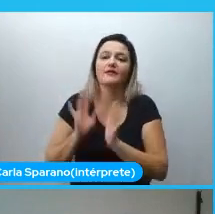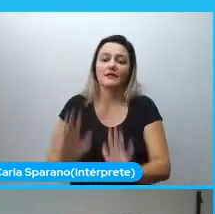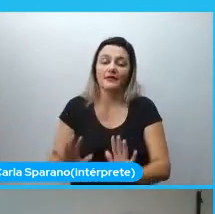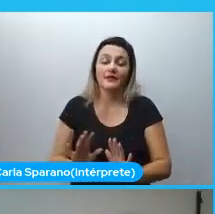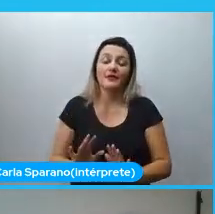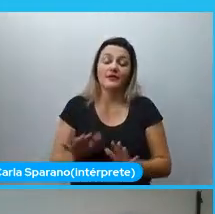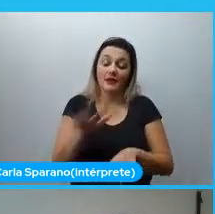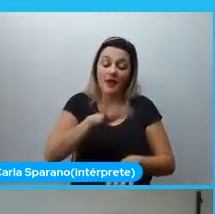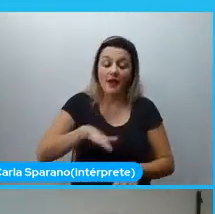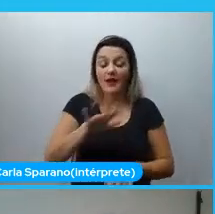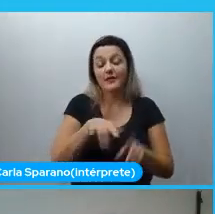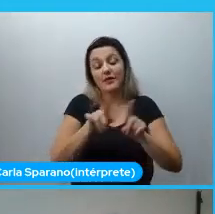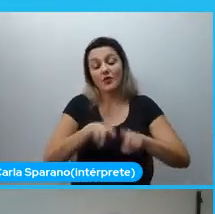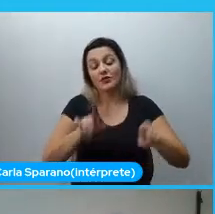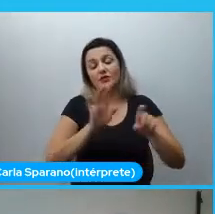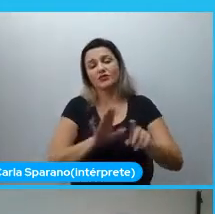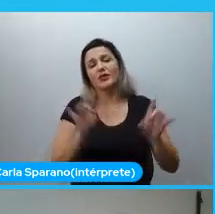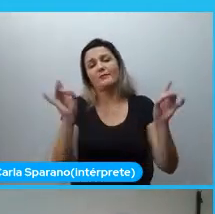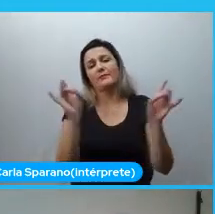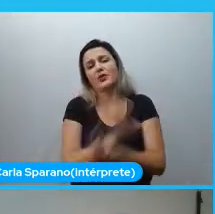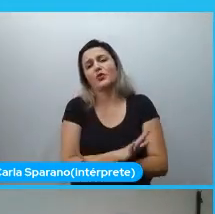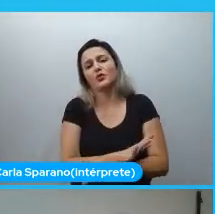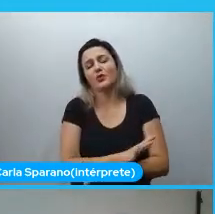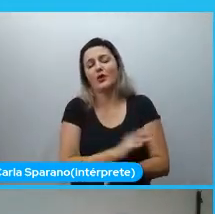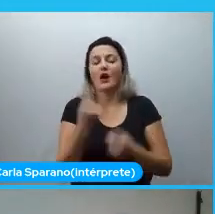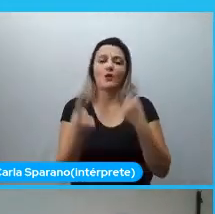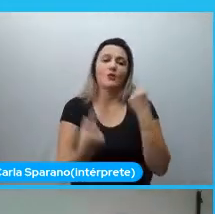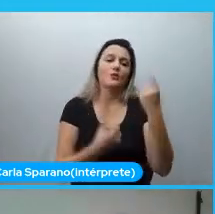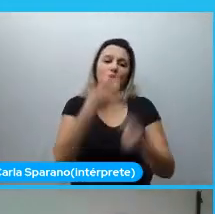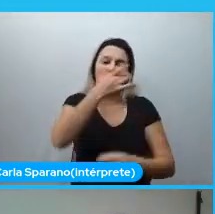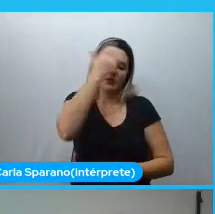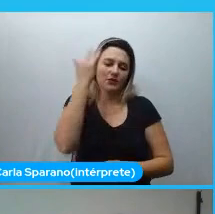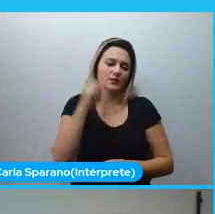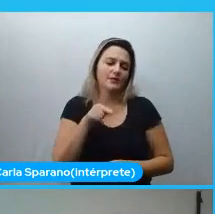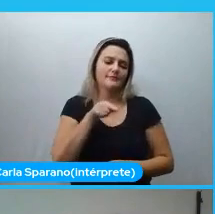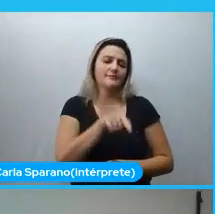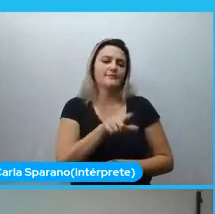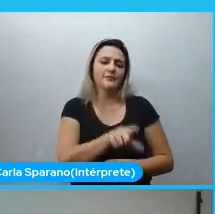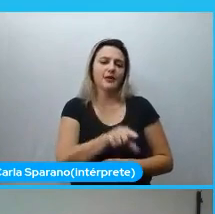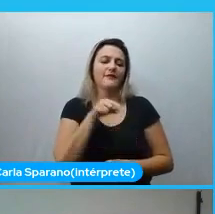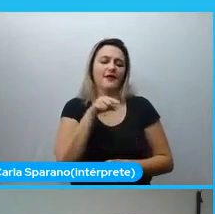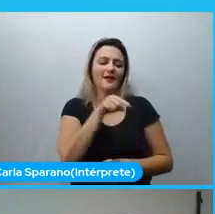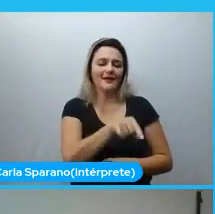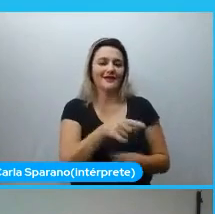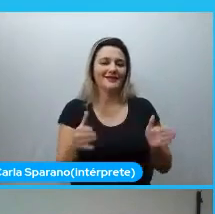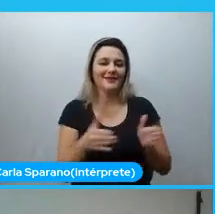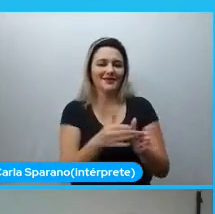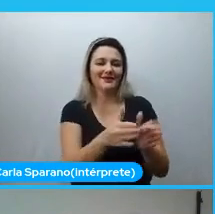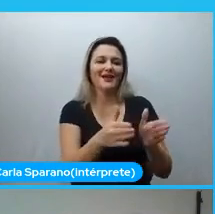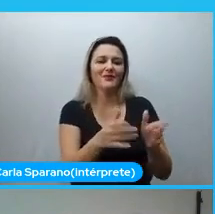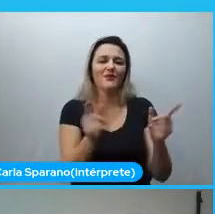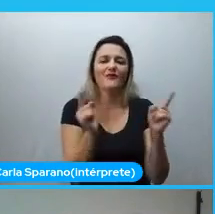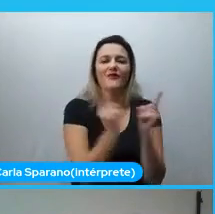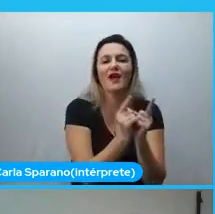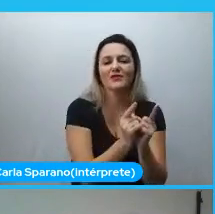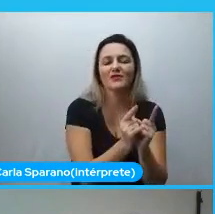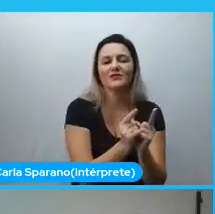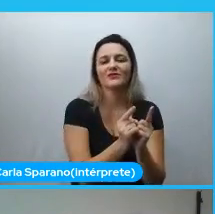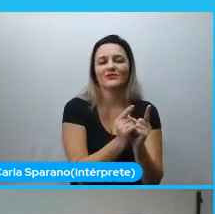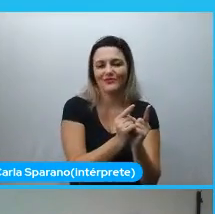bem prontas e algumas pessoas acabam preferindo esse caminho um pouquinho mais fácil. Já a gente em saúde,